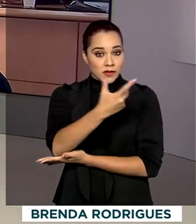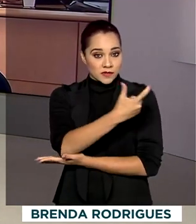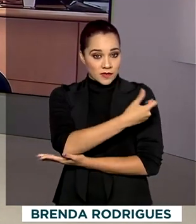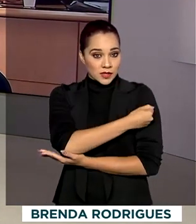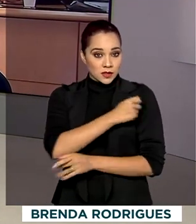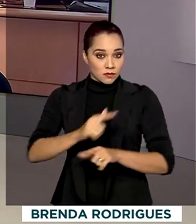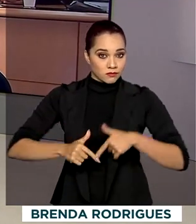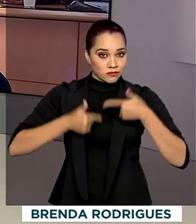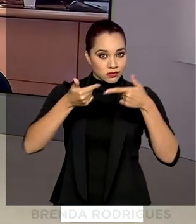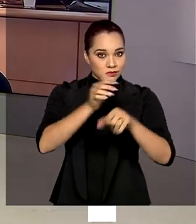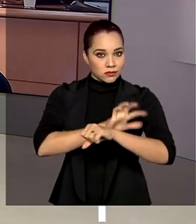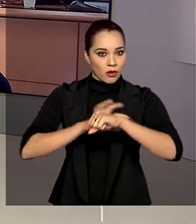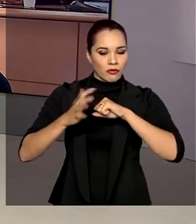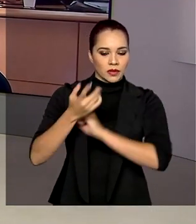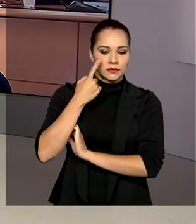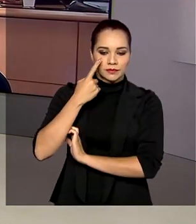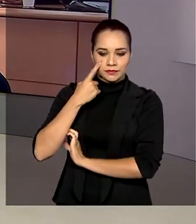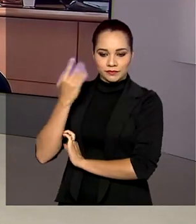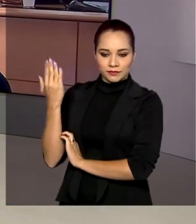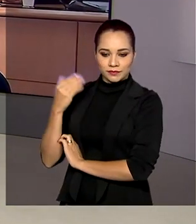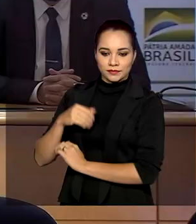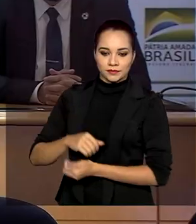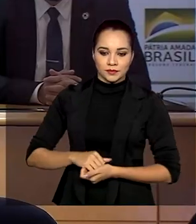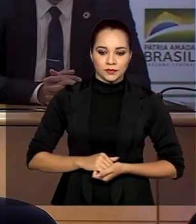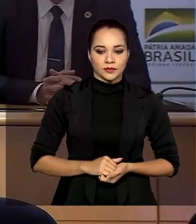combate ao coronavírus. Acompanhe com a gente.